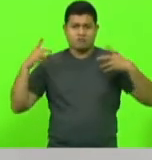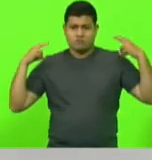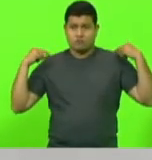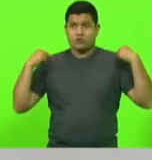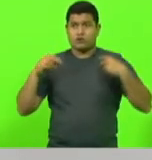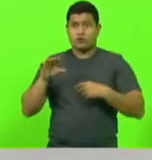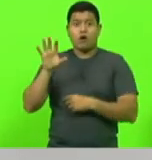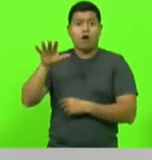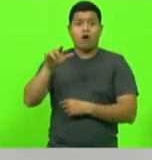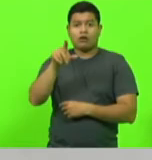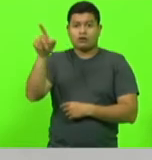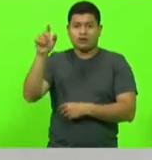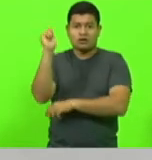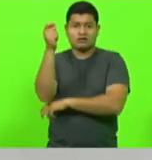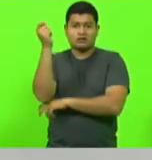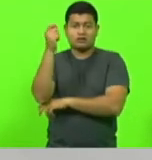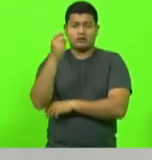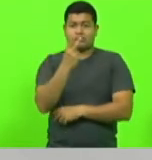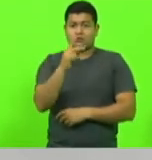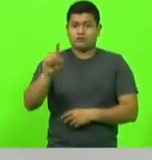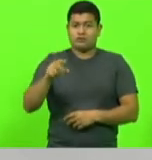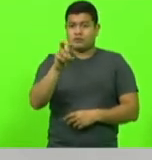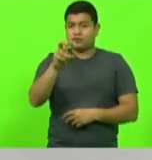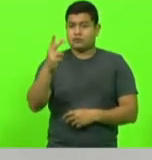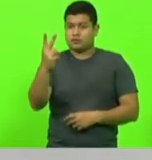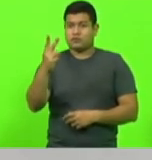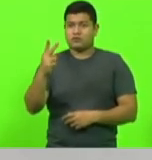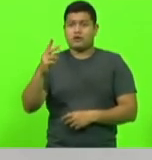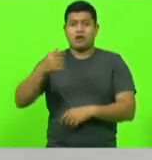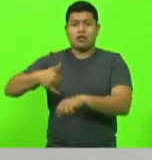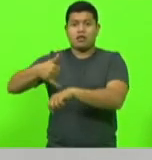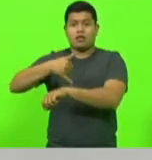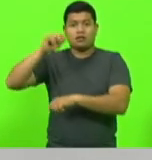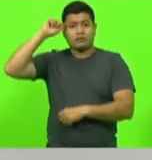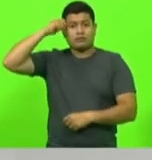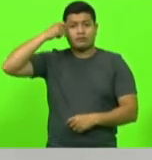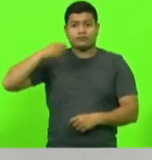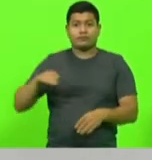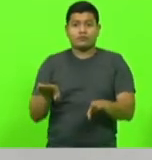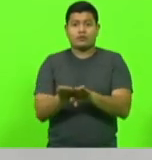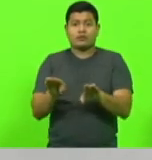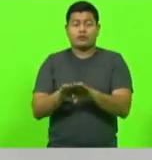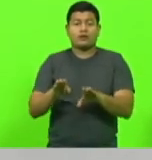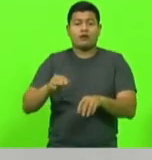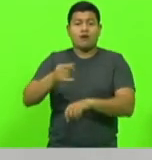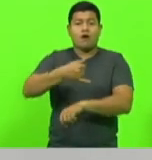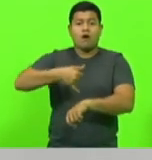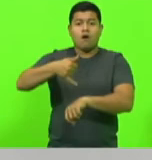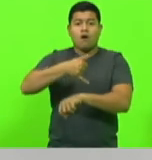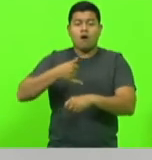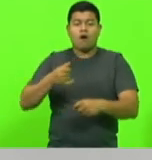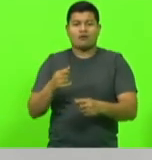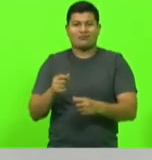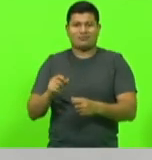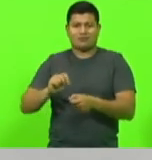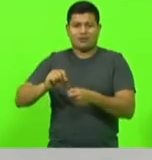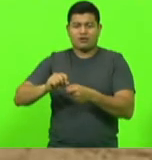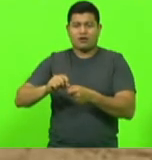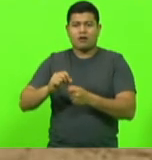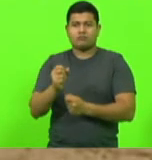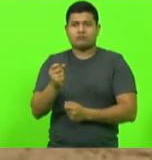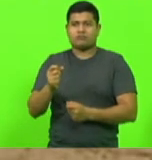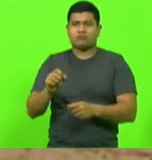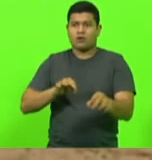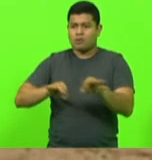,52 está o diesel na Argentina. Óleo de cozinha, R$,00 o litro. O pessoal está indo comprar, pode pôr mais uma foto,